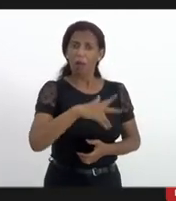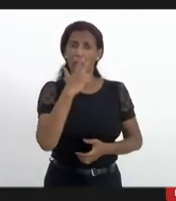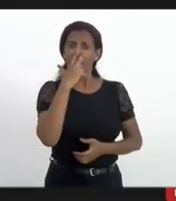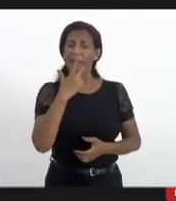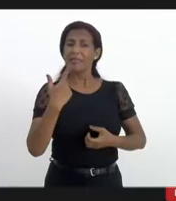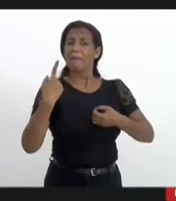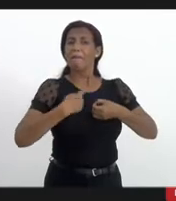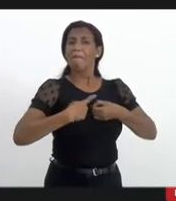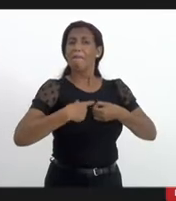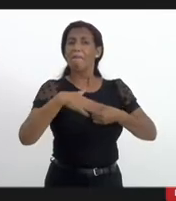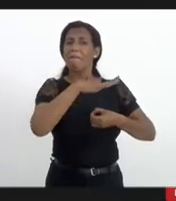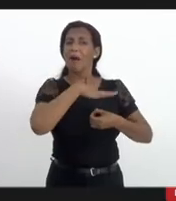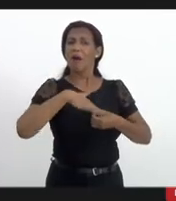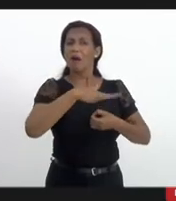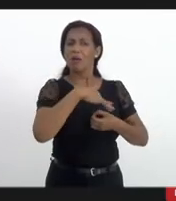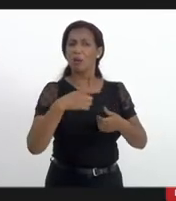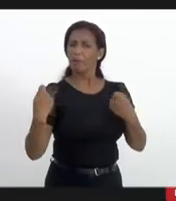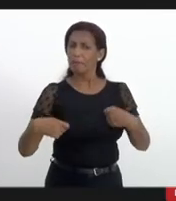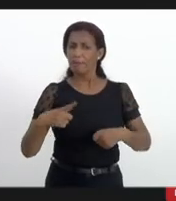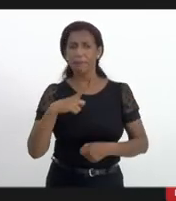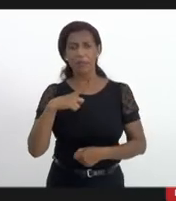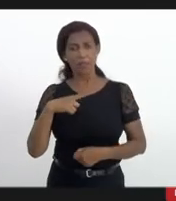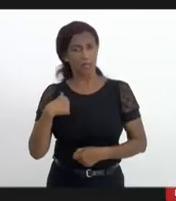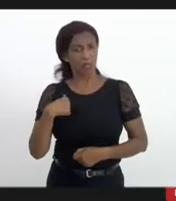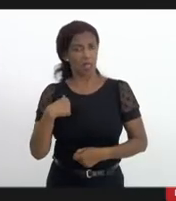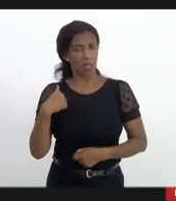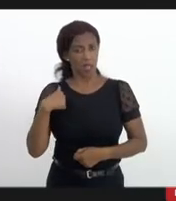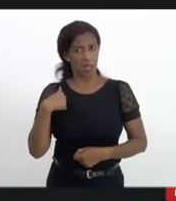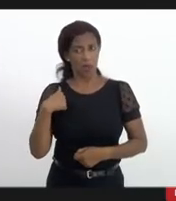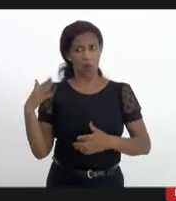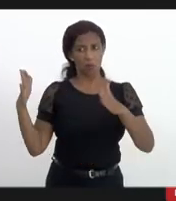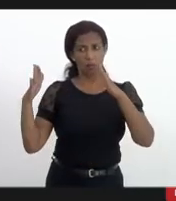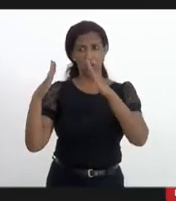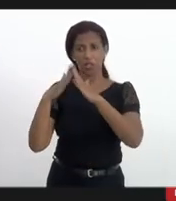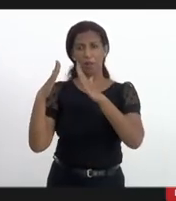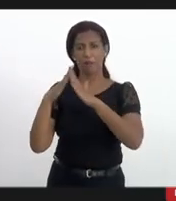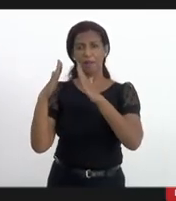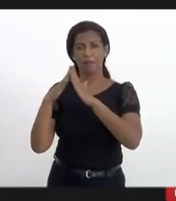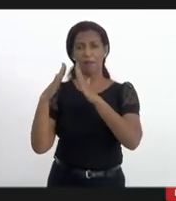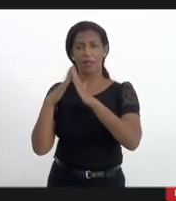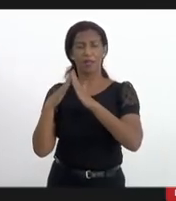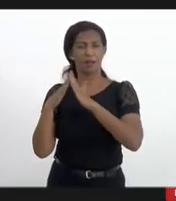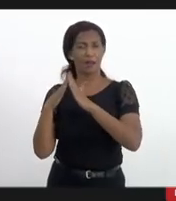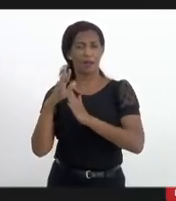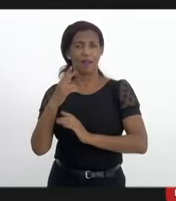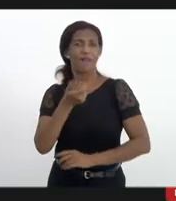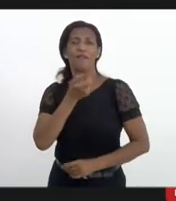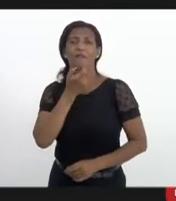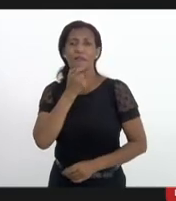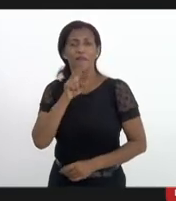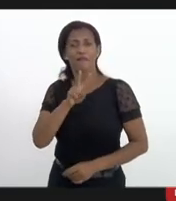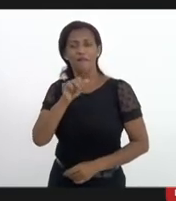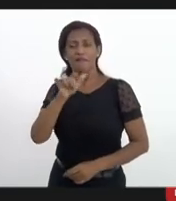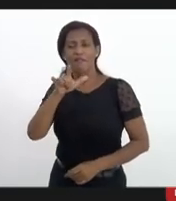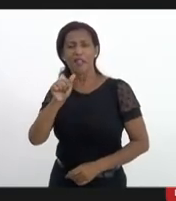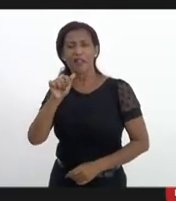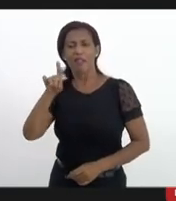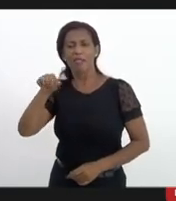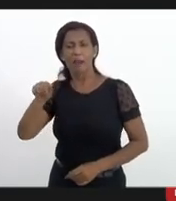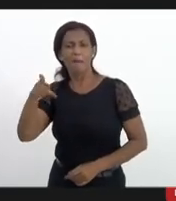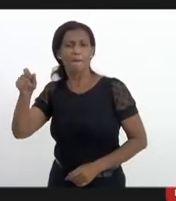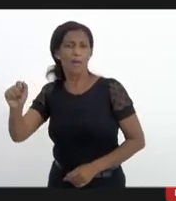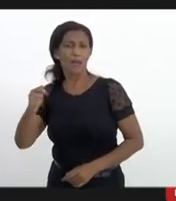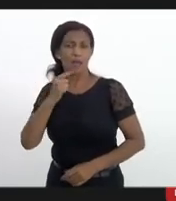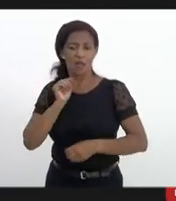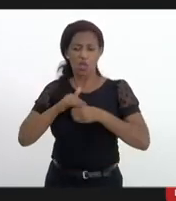bairro precisa ter eu moro aqui na Vila da Penha né aqui tem asfalto aqui tem